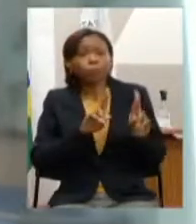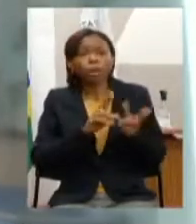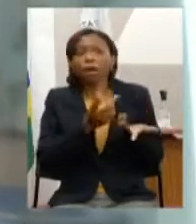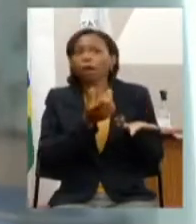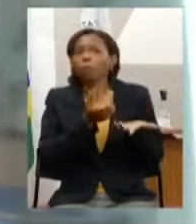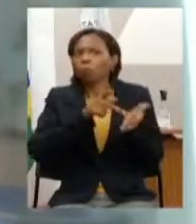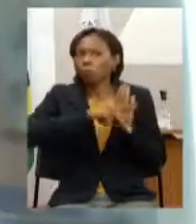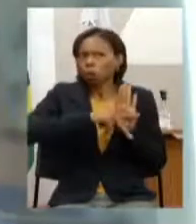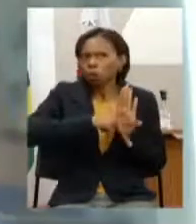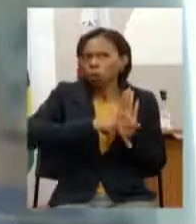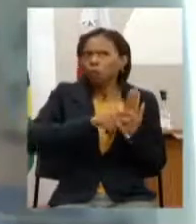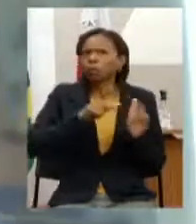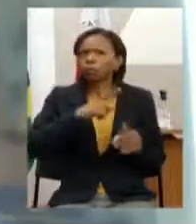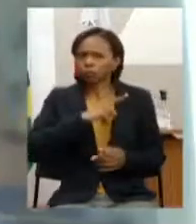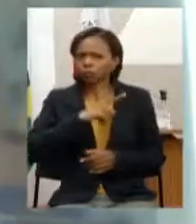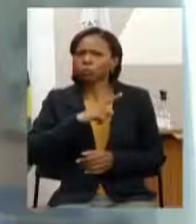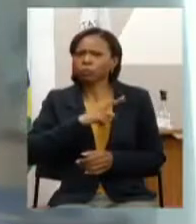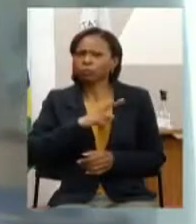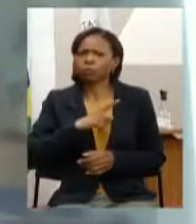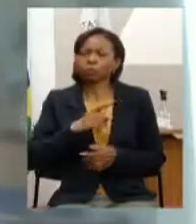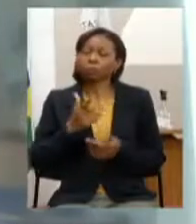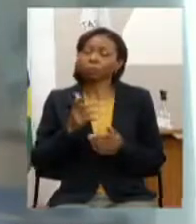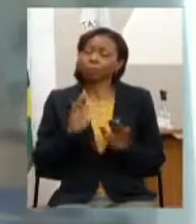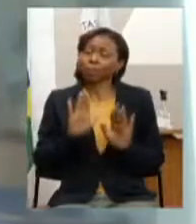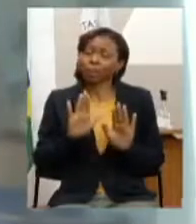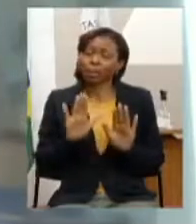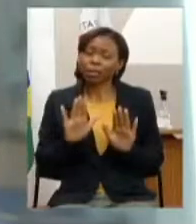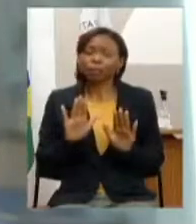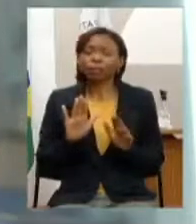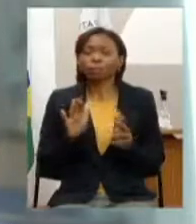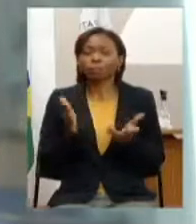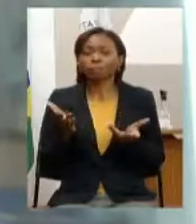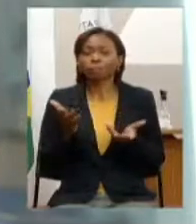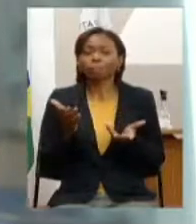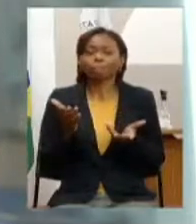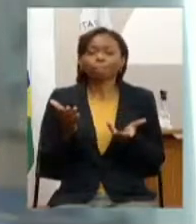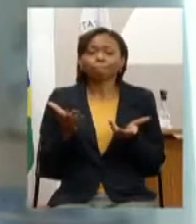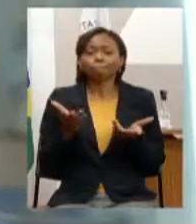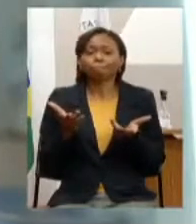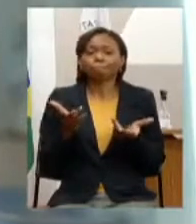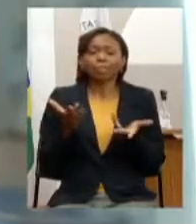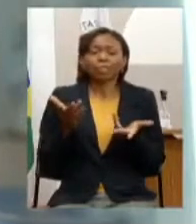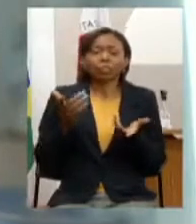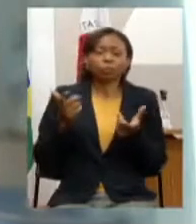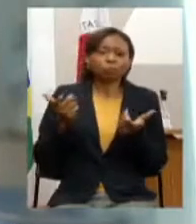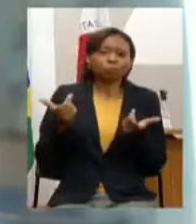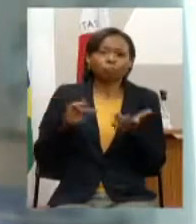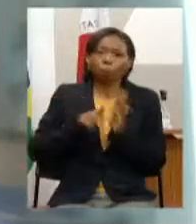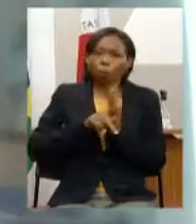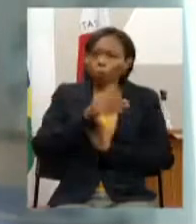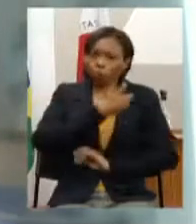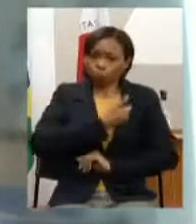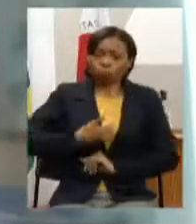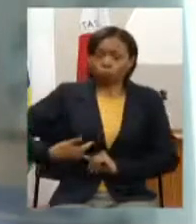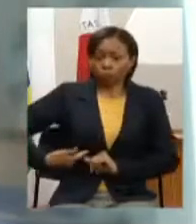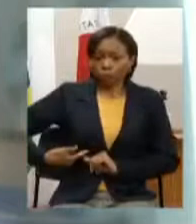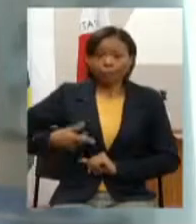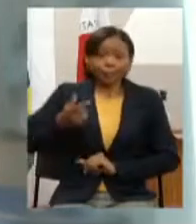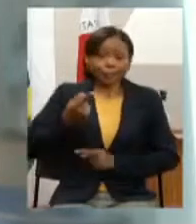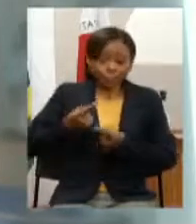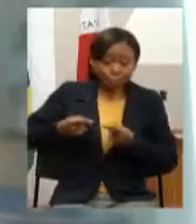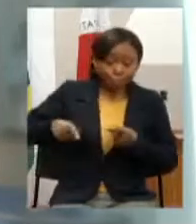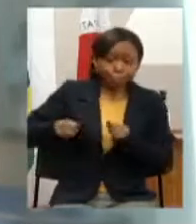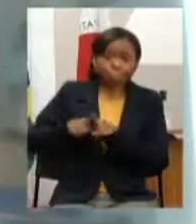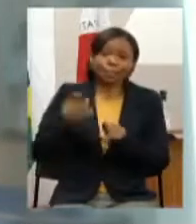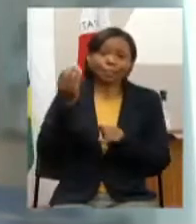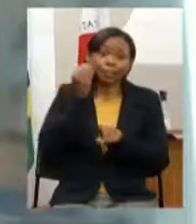ruim apesar apesar de estarmos a nível governamental buscando parcerias com